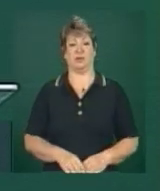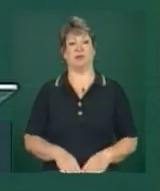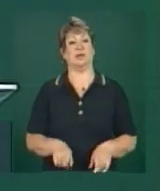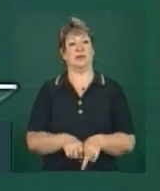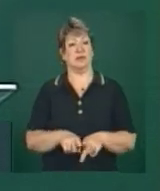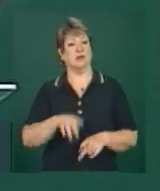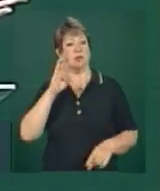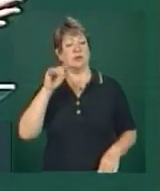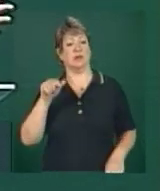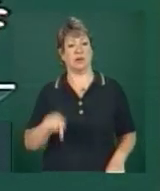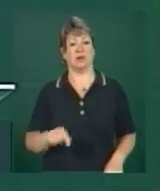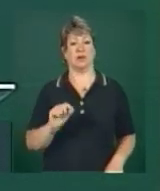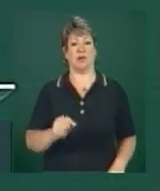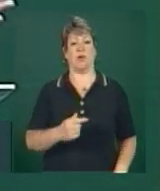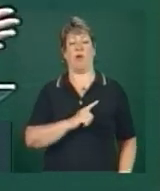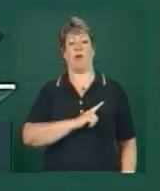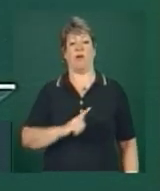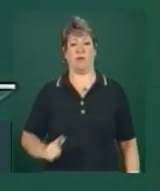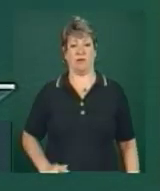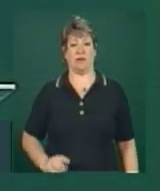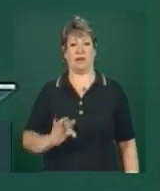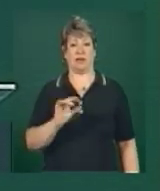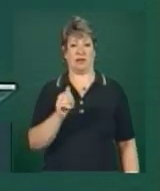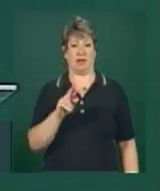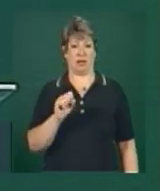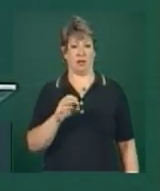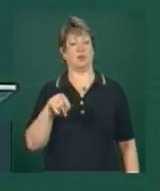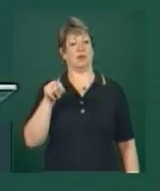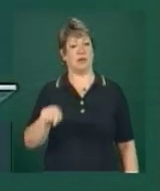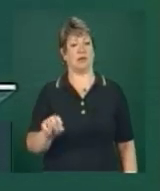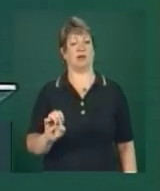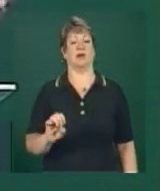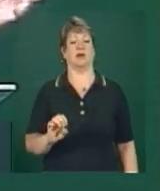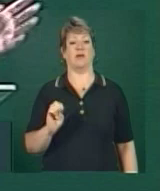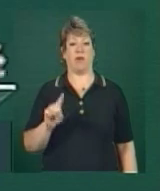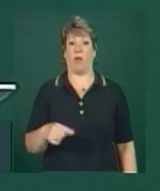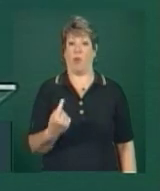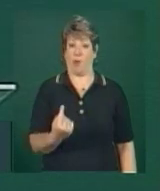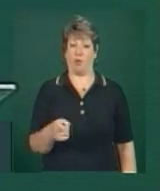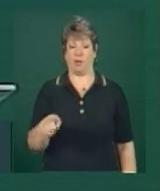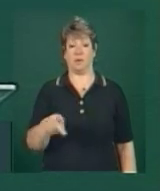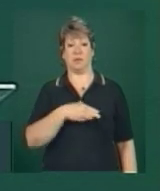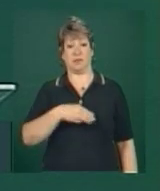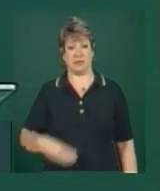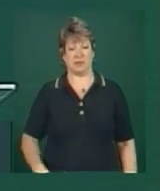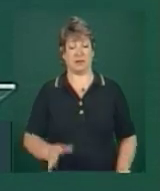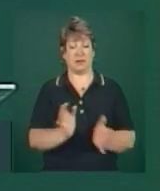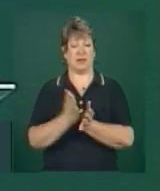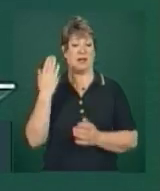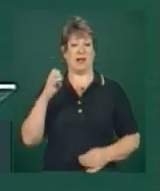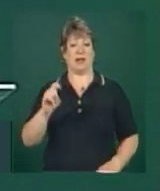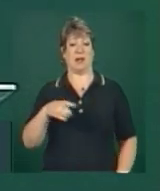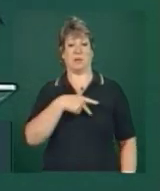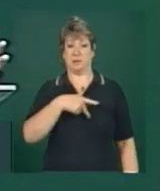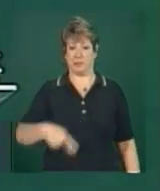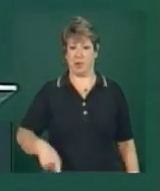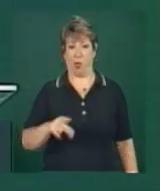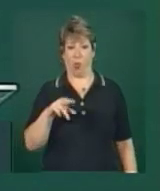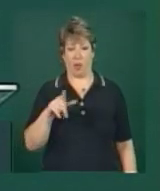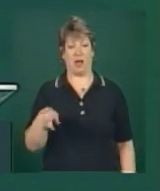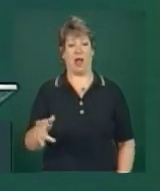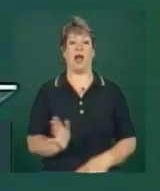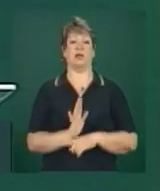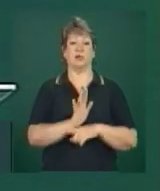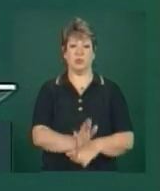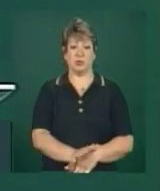Inclusive, governador Tarso foi uma dos ministros do presidente Lula que ajudou